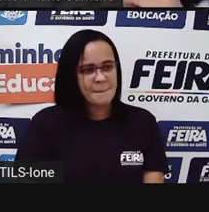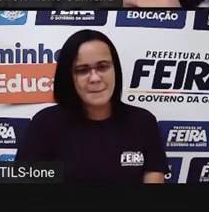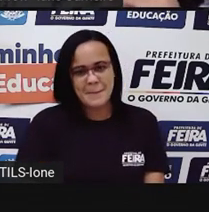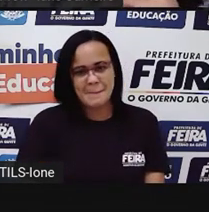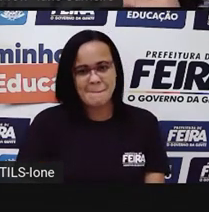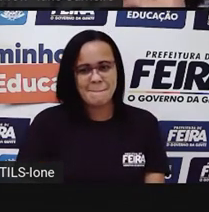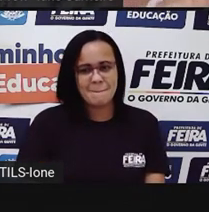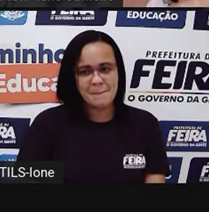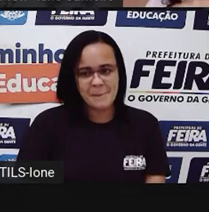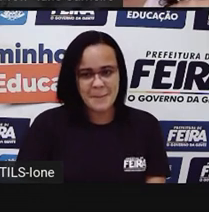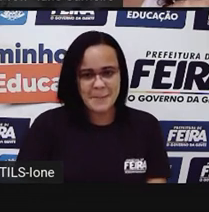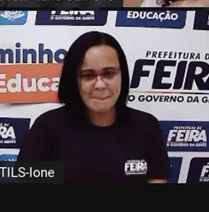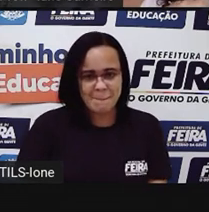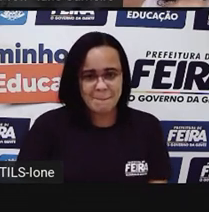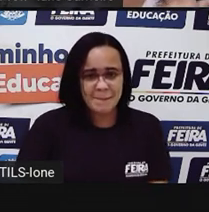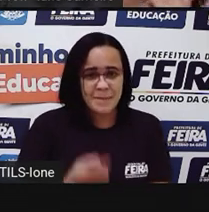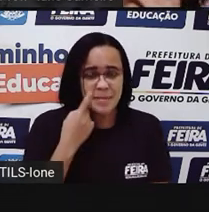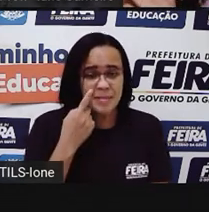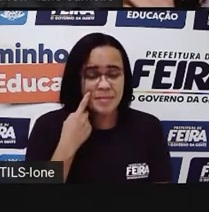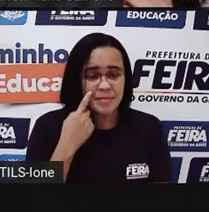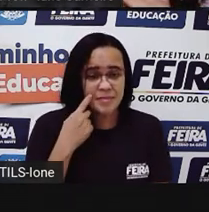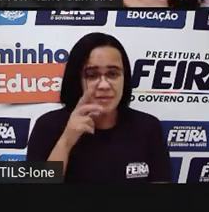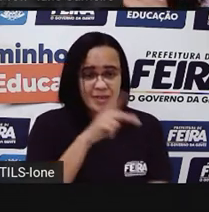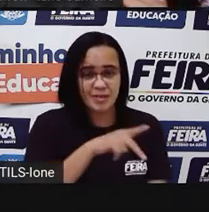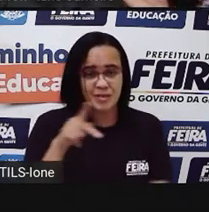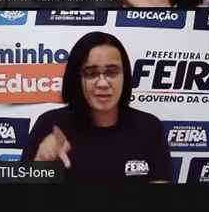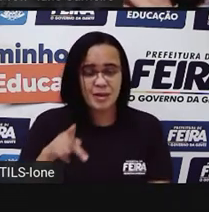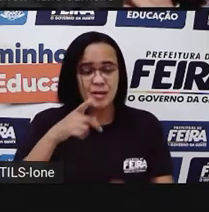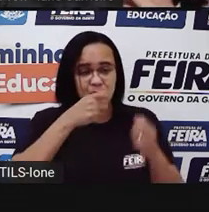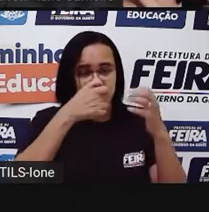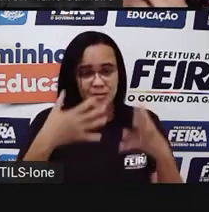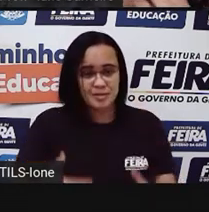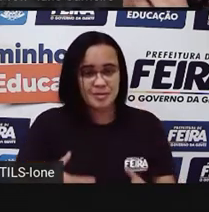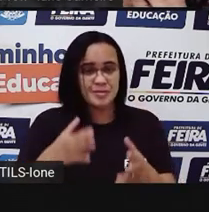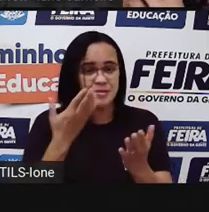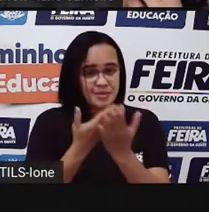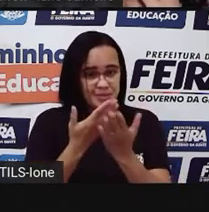Olha só o a Prova tinha falado na outra aula, né? Dos produtos de